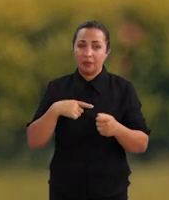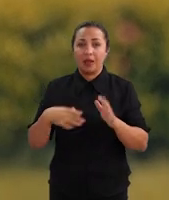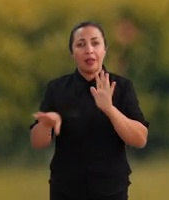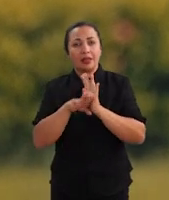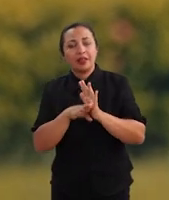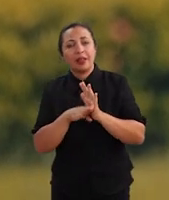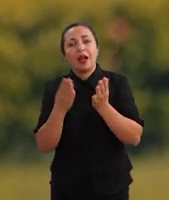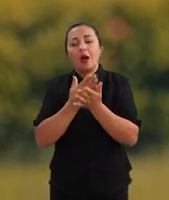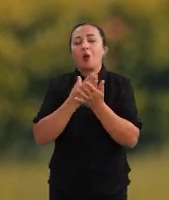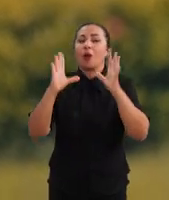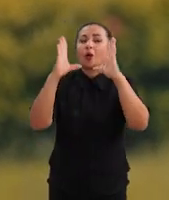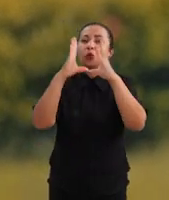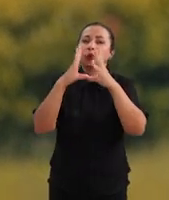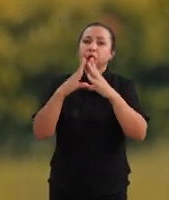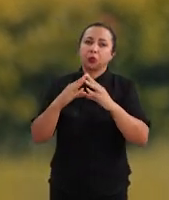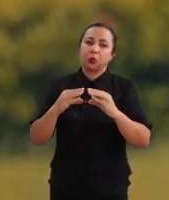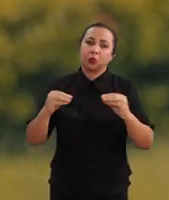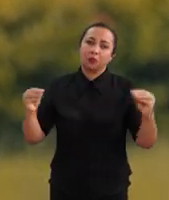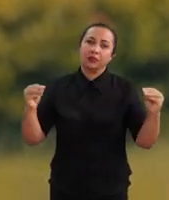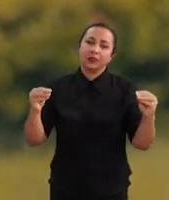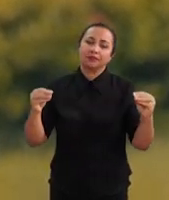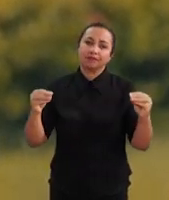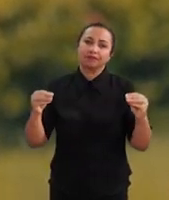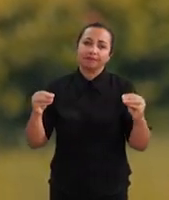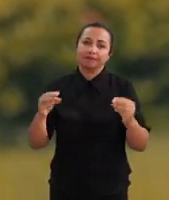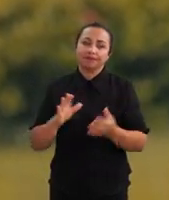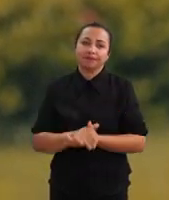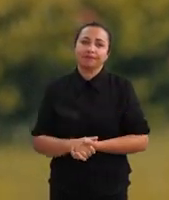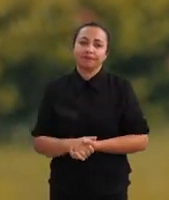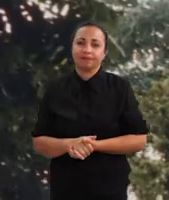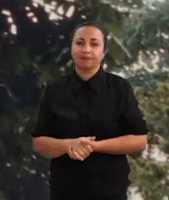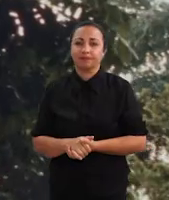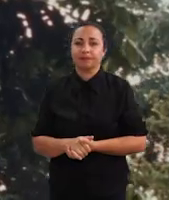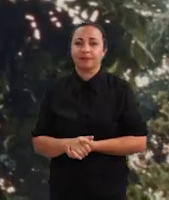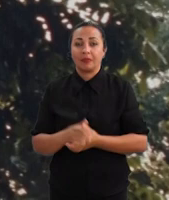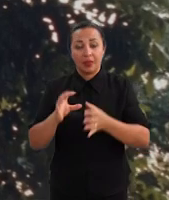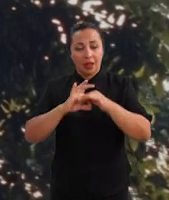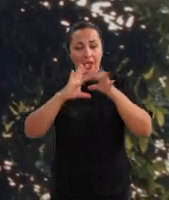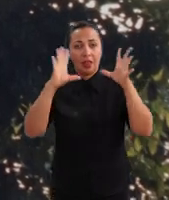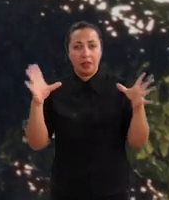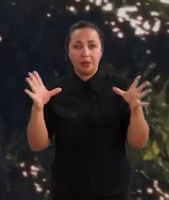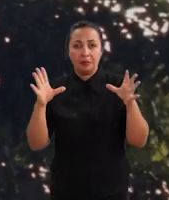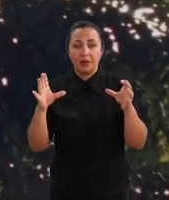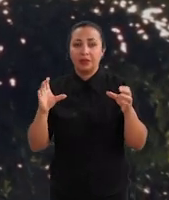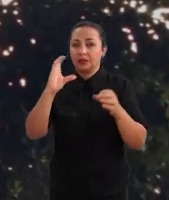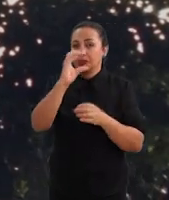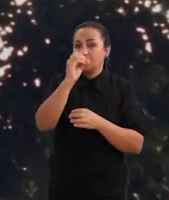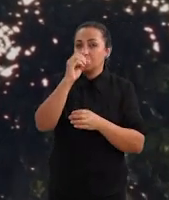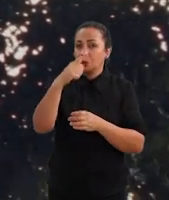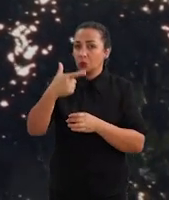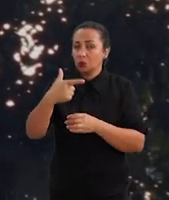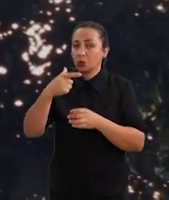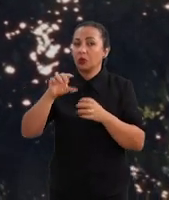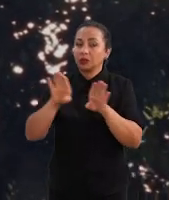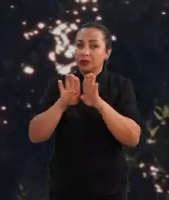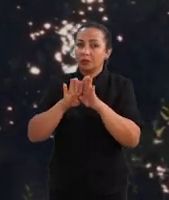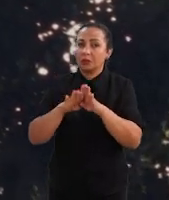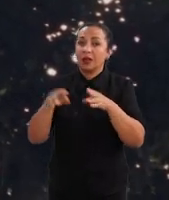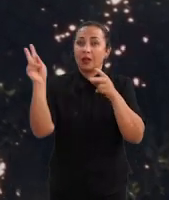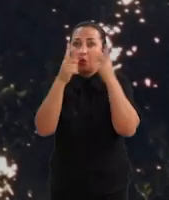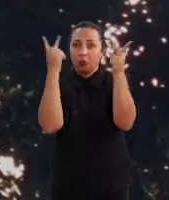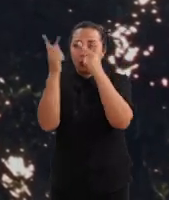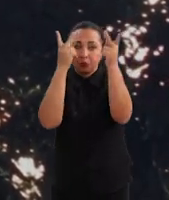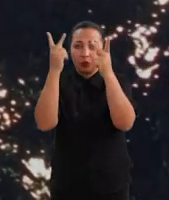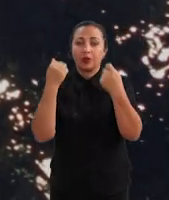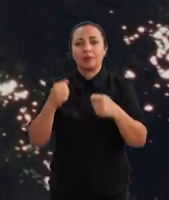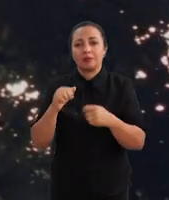levar até algumas espécies endêmicas de baixa distribuição à extensão. A liberação de CO2 na atmosfera é outro rastro